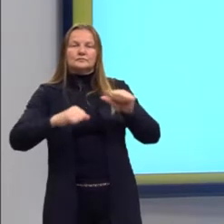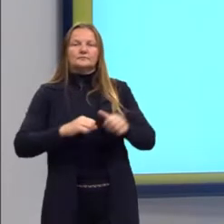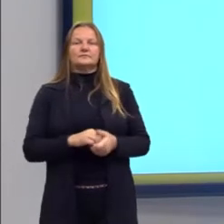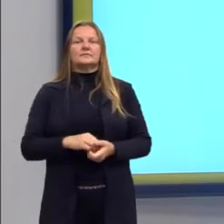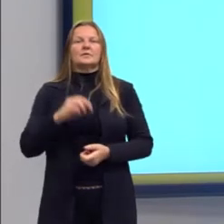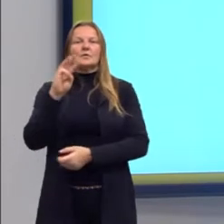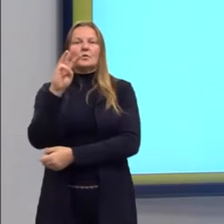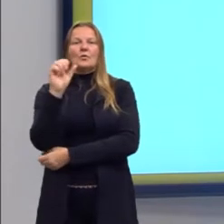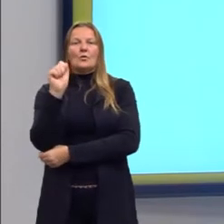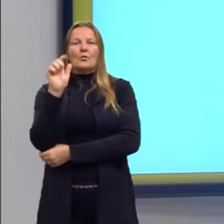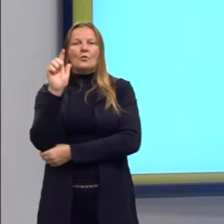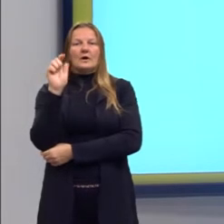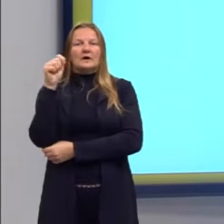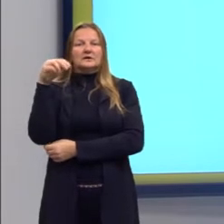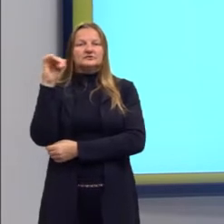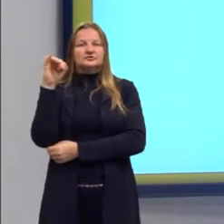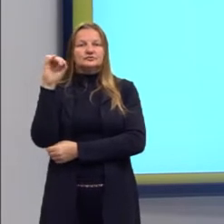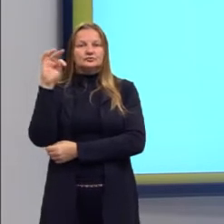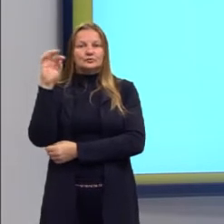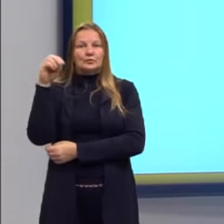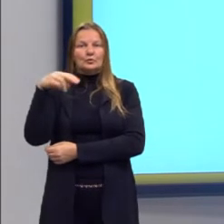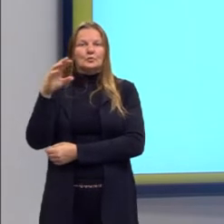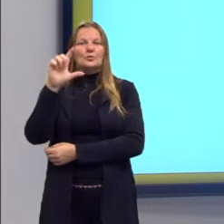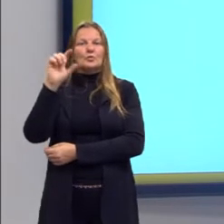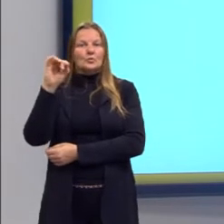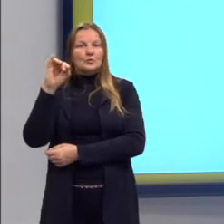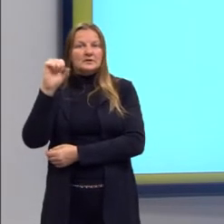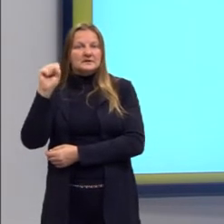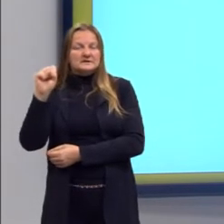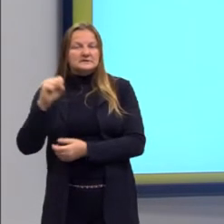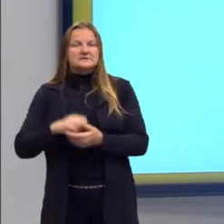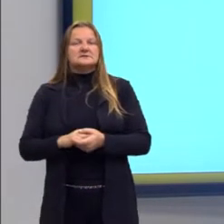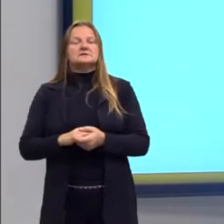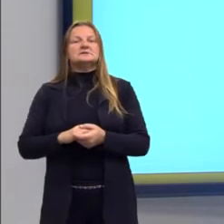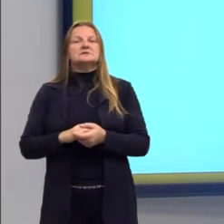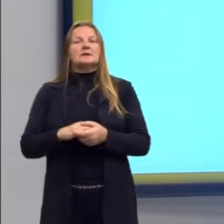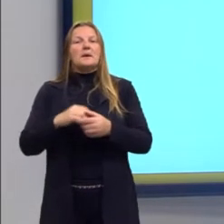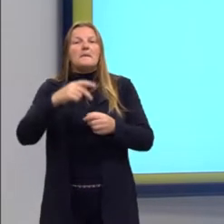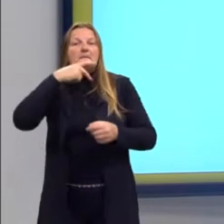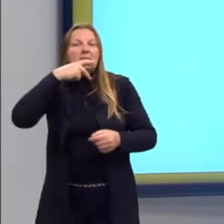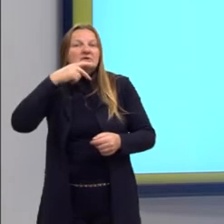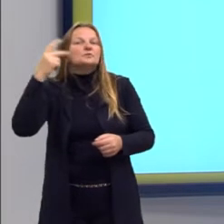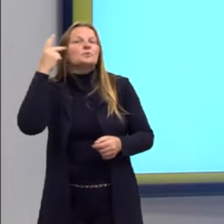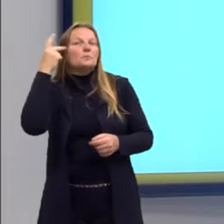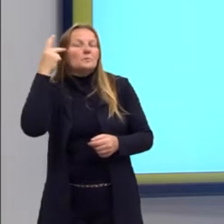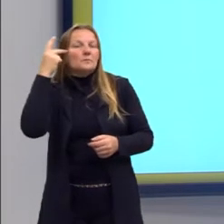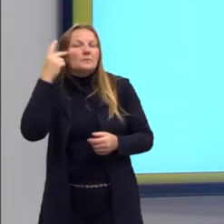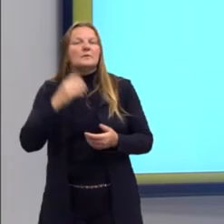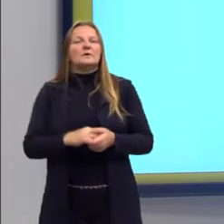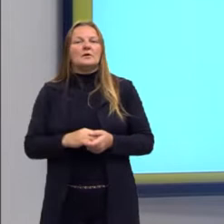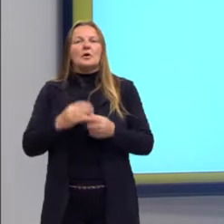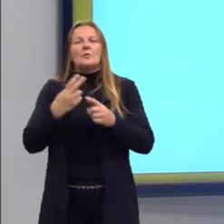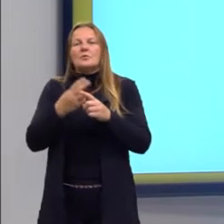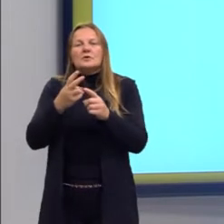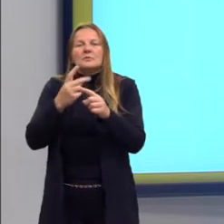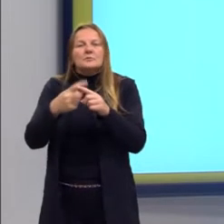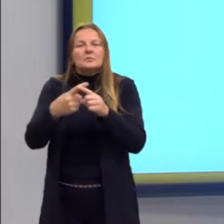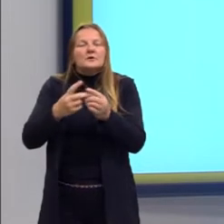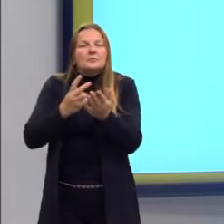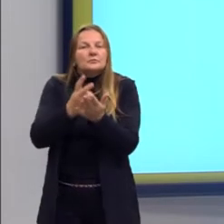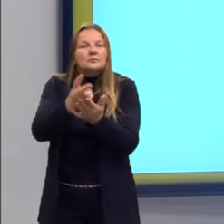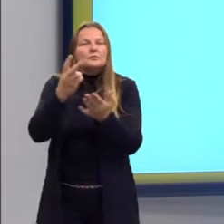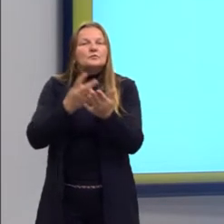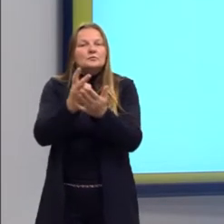Luiz, que era um cara do Partido Republicano Paulista. E, em teoria, para manter essa política, essa aliança,